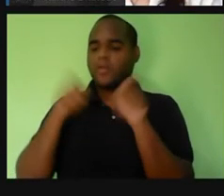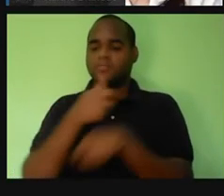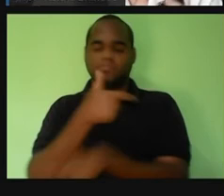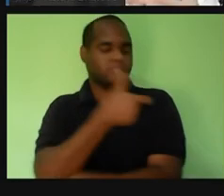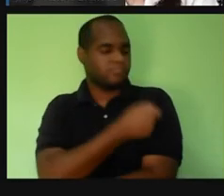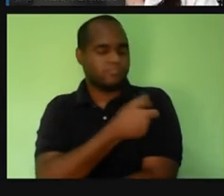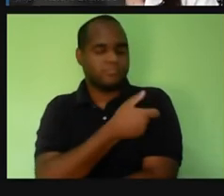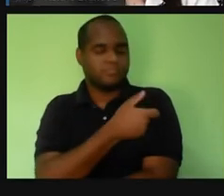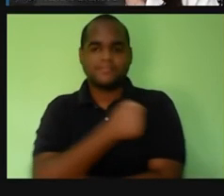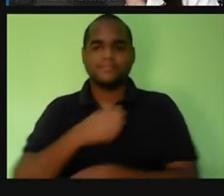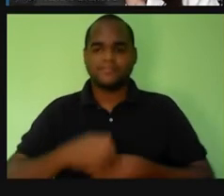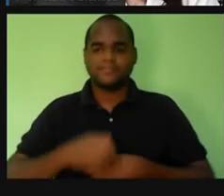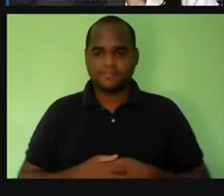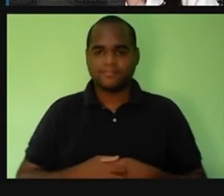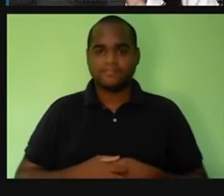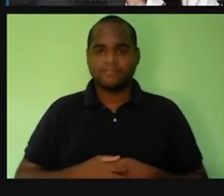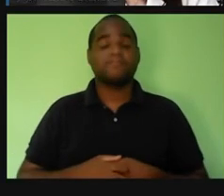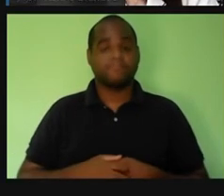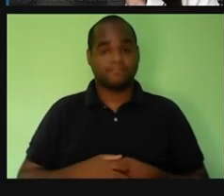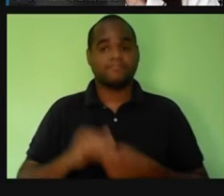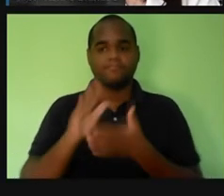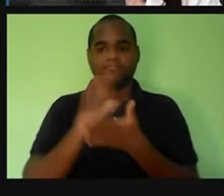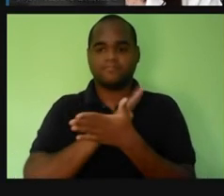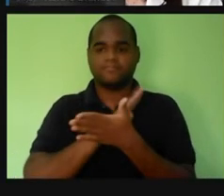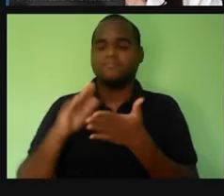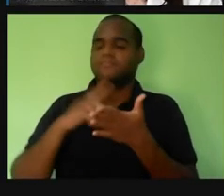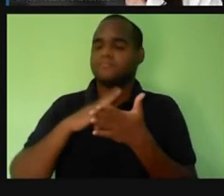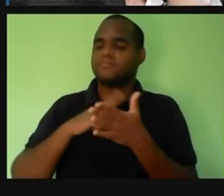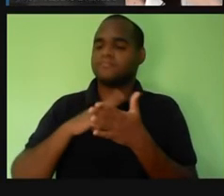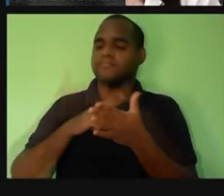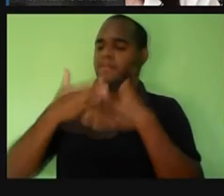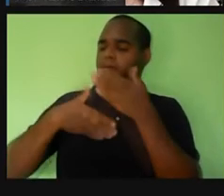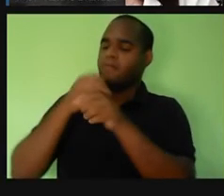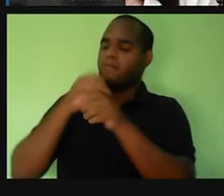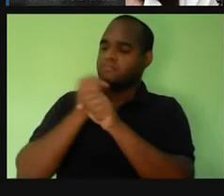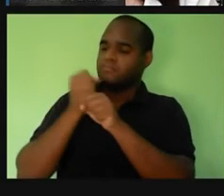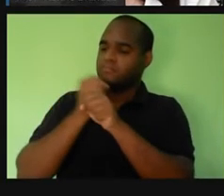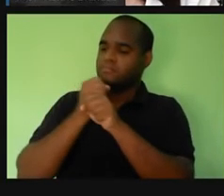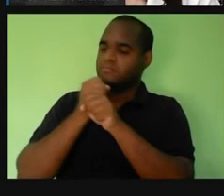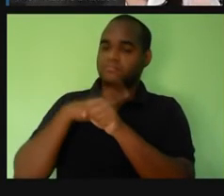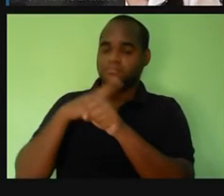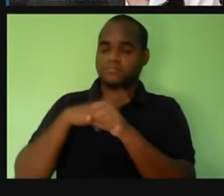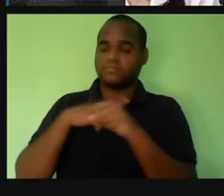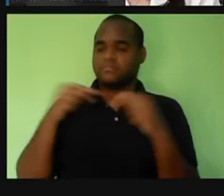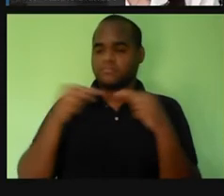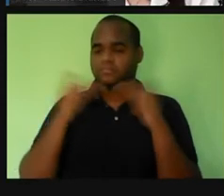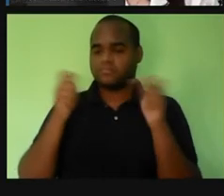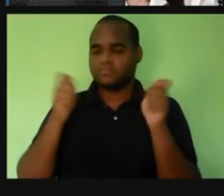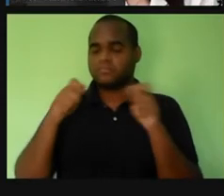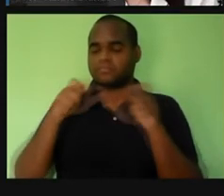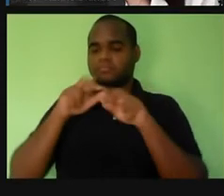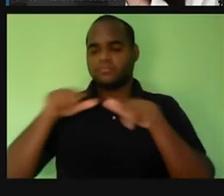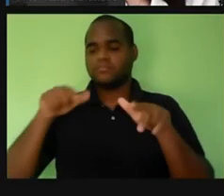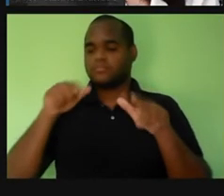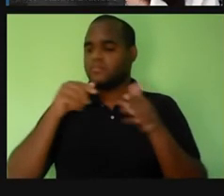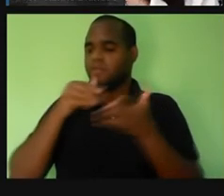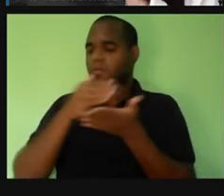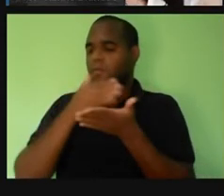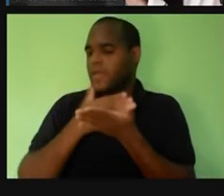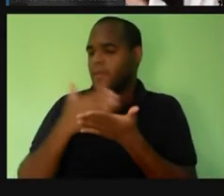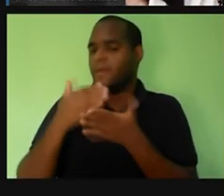alguns tempos, alguns anos depois, né? A própria população começou a procurar vacina